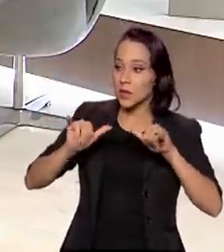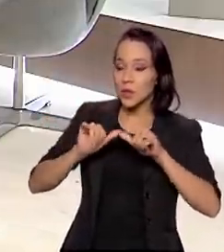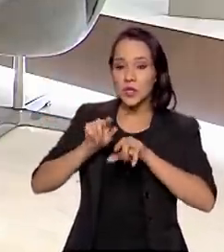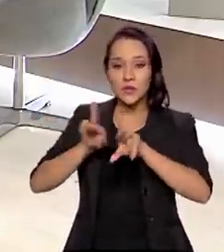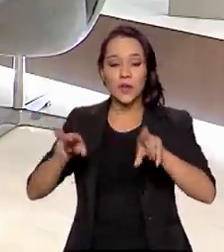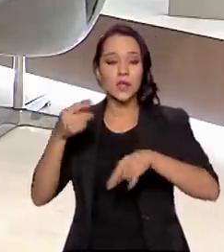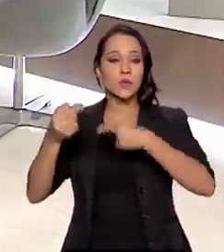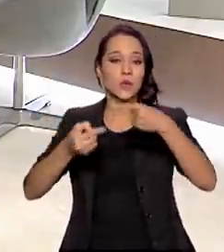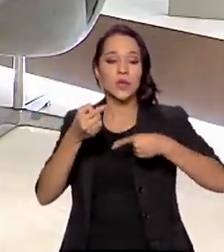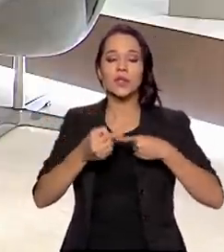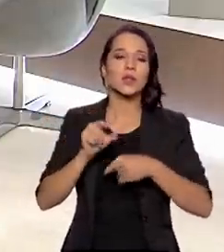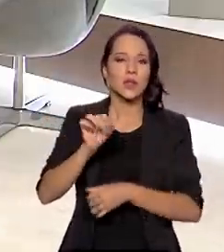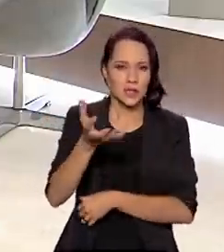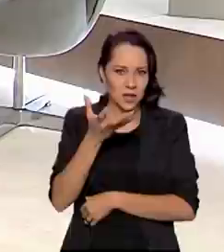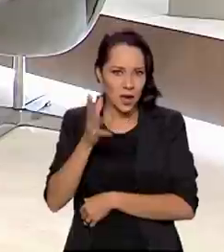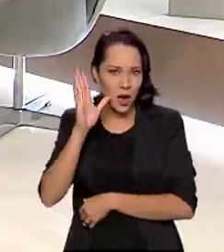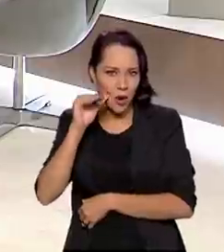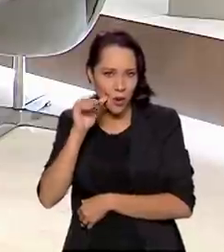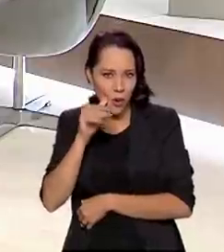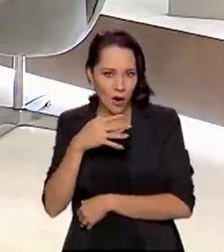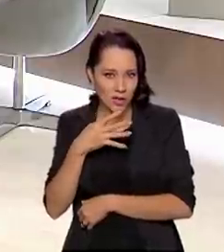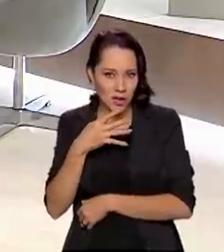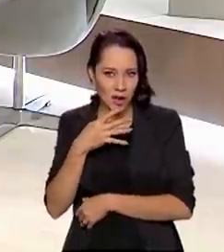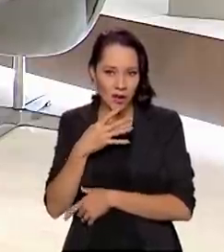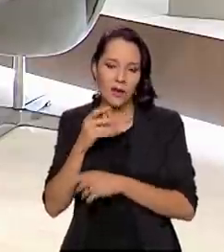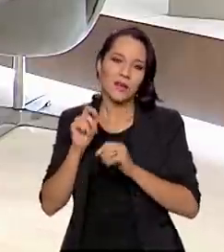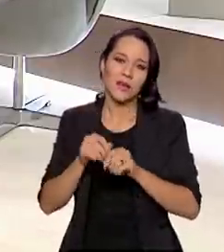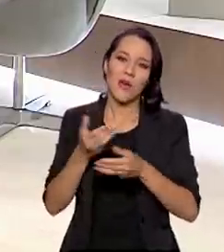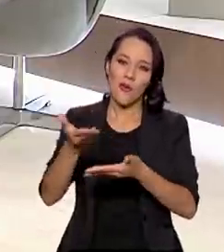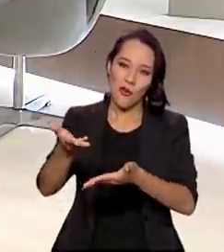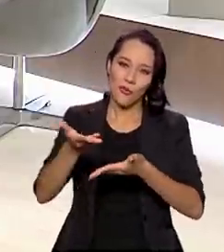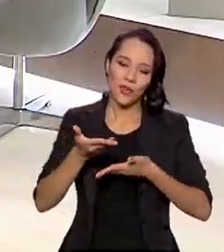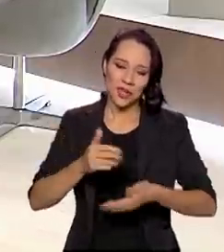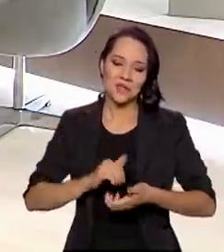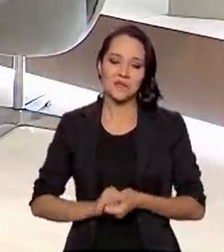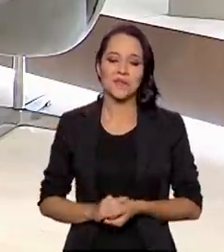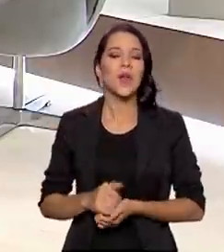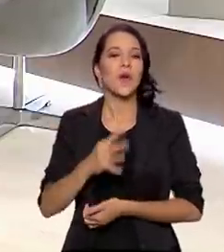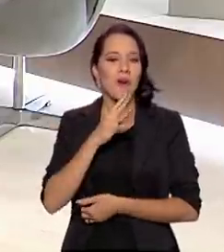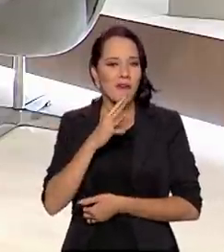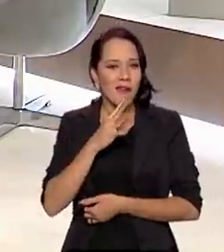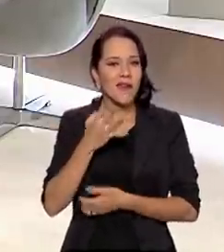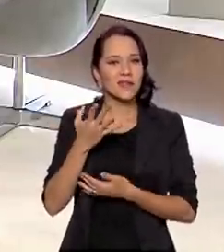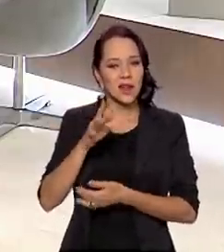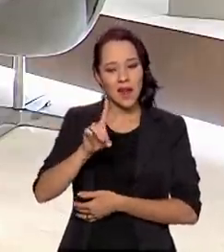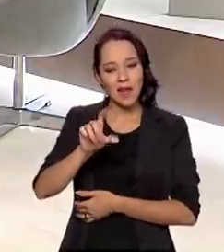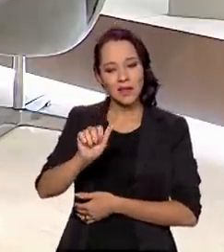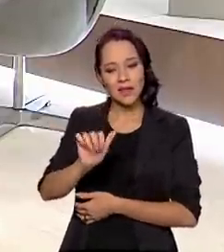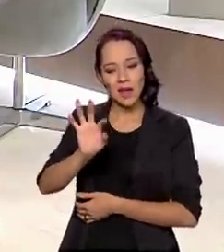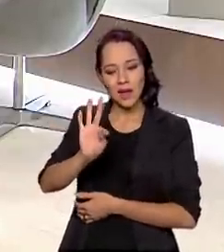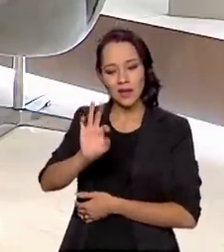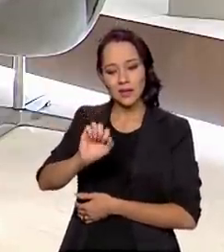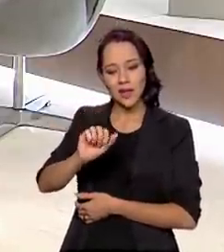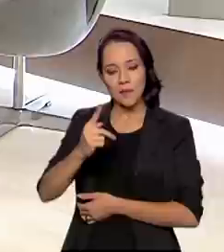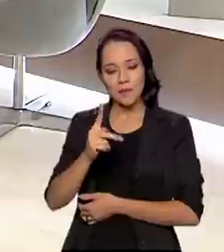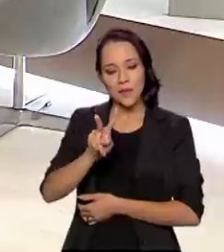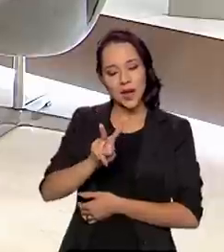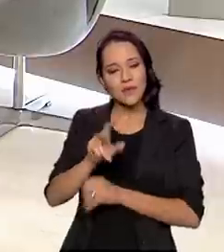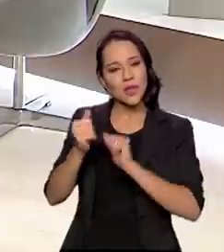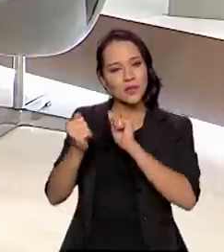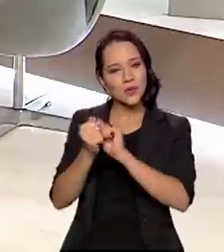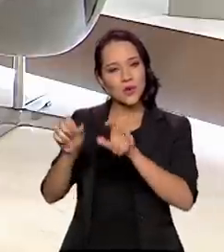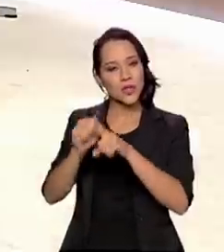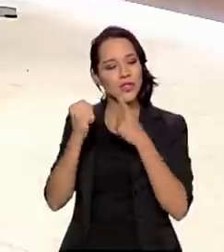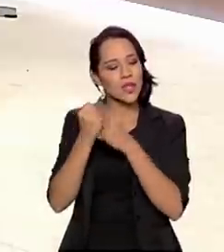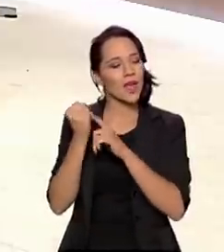políticas. Então, quem quiser conhecer mais, eu faço esse convite, conheça a Dataprev, ela está contigo, está com a sociedade há